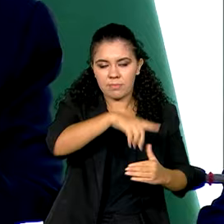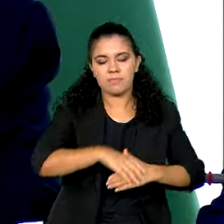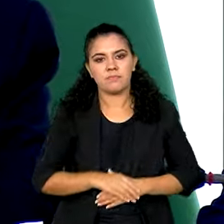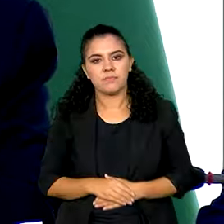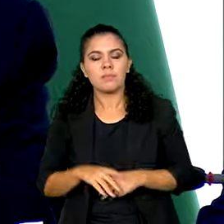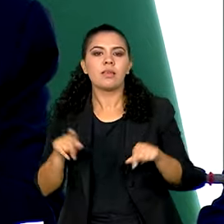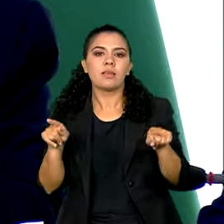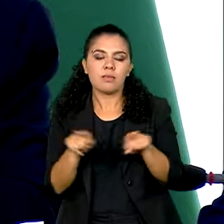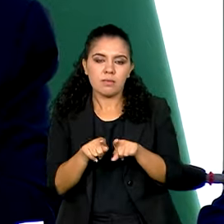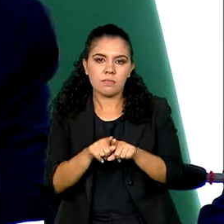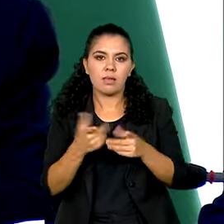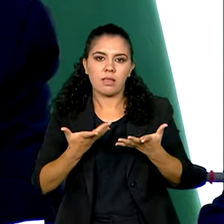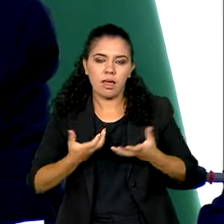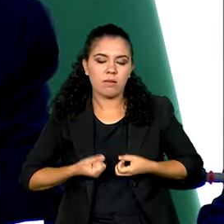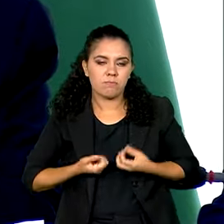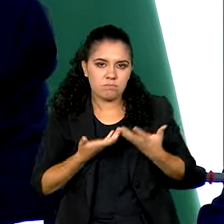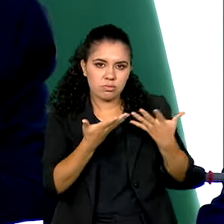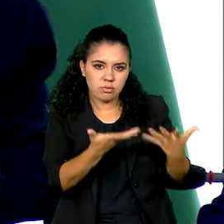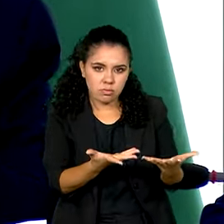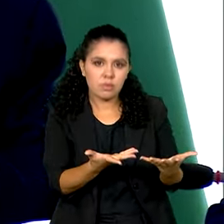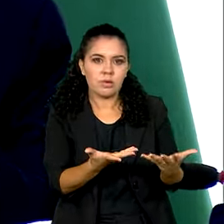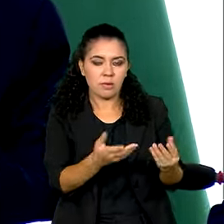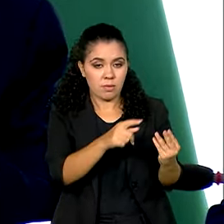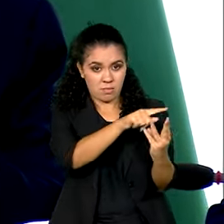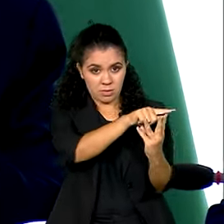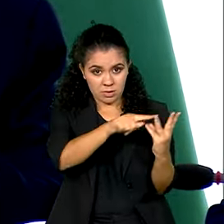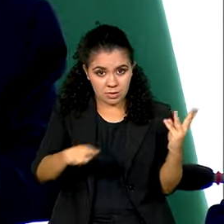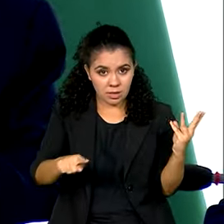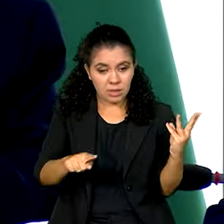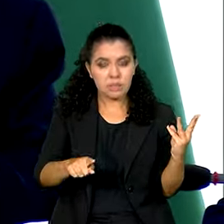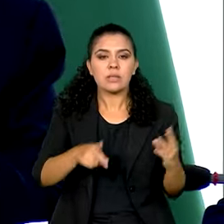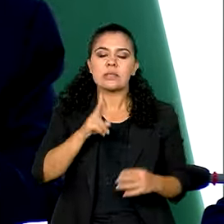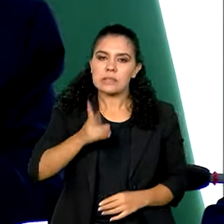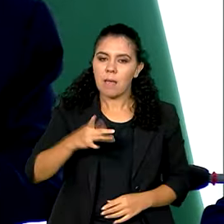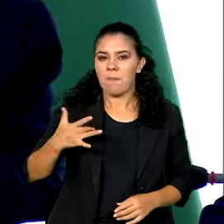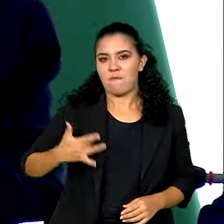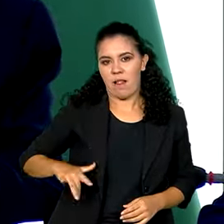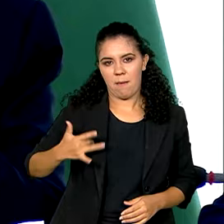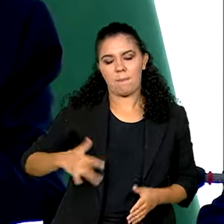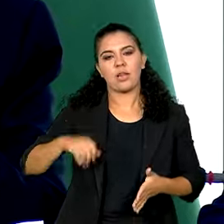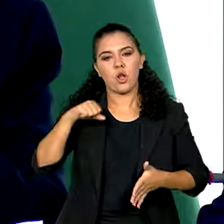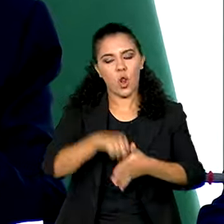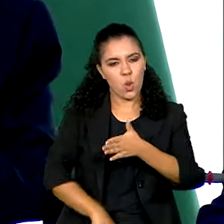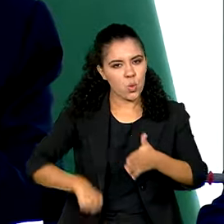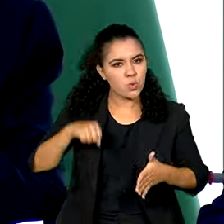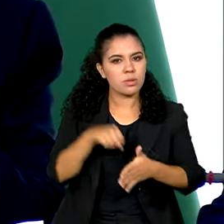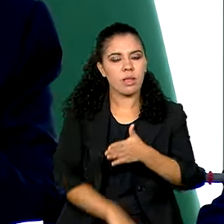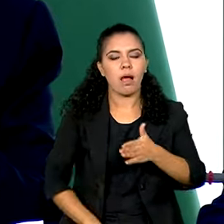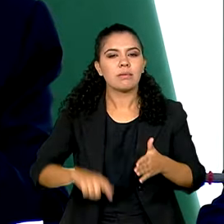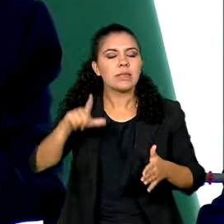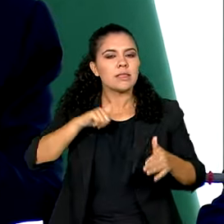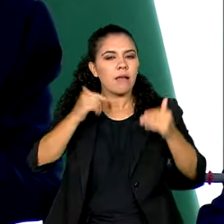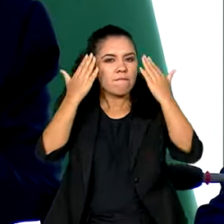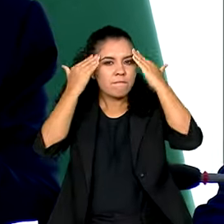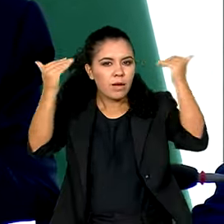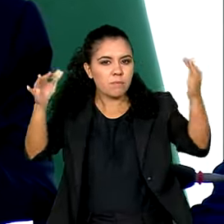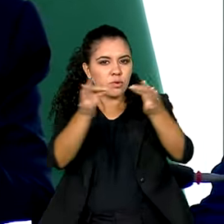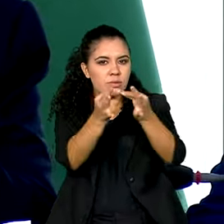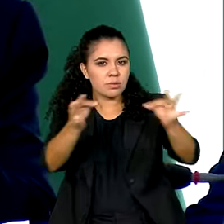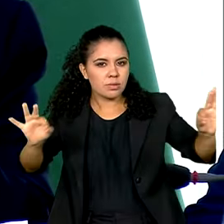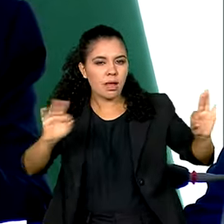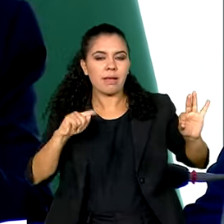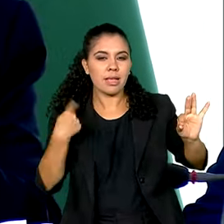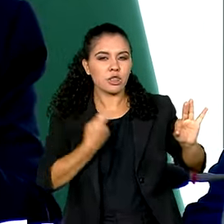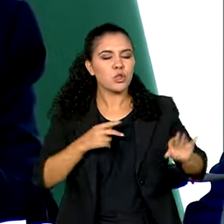dizer para vocês que sempre vale a pena lutar. E tem um ditado que a gente utilizava muito tempo